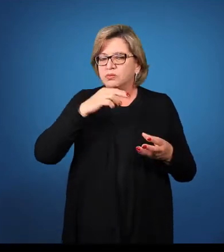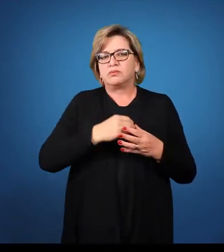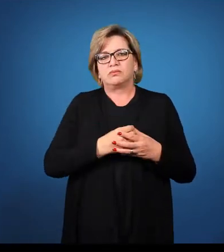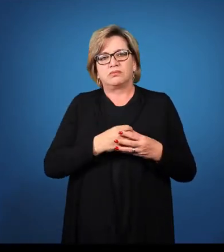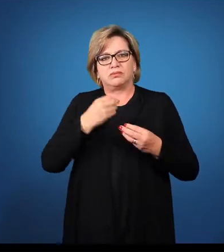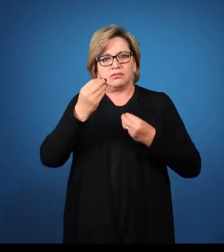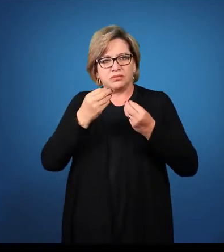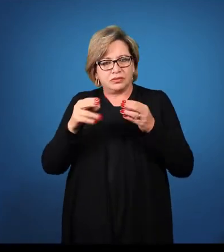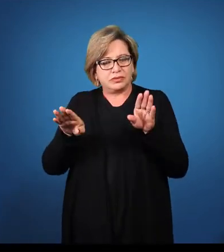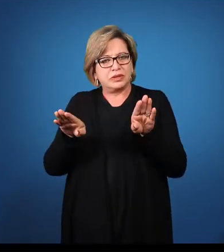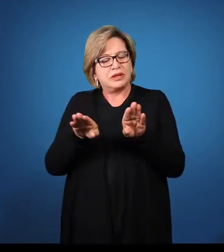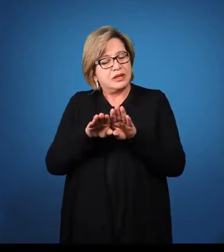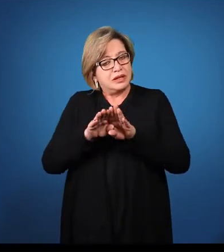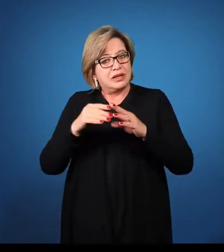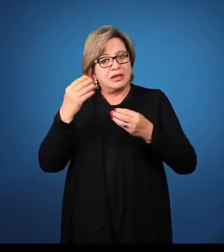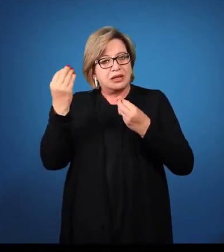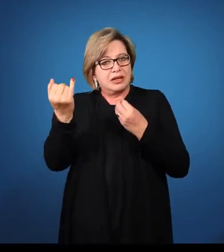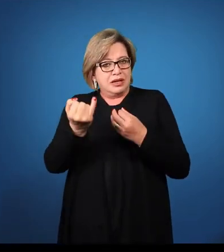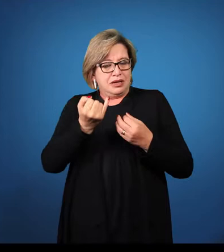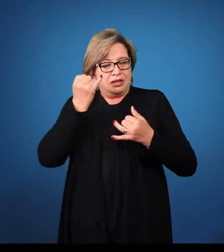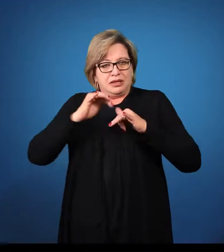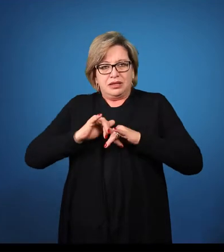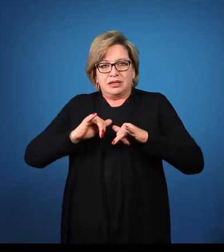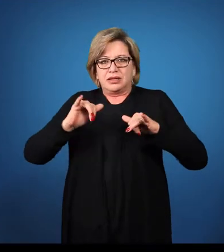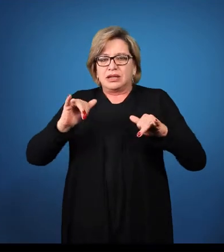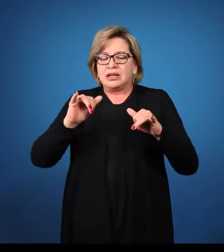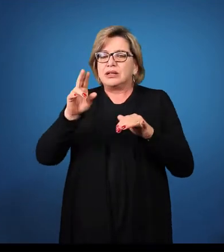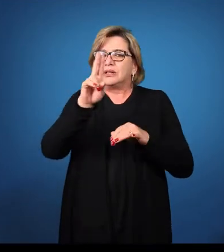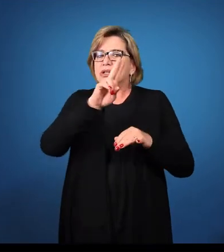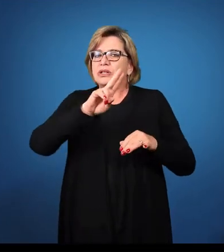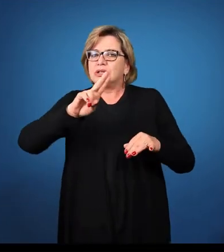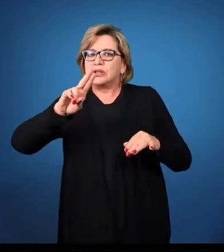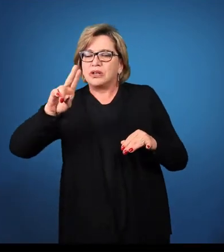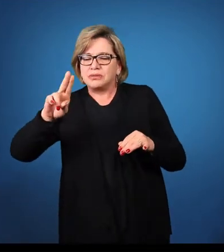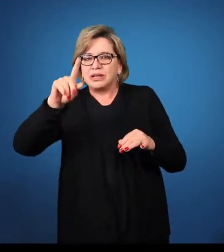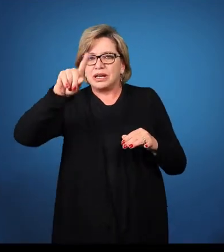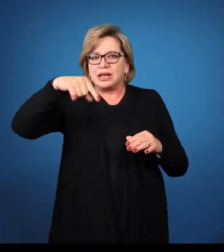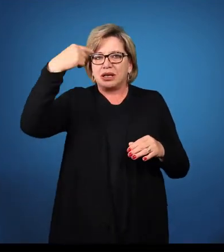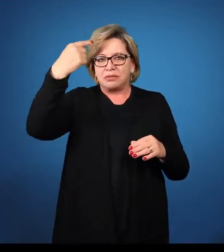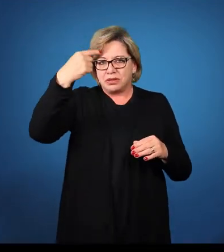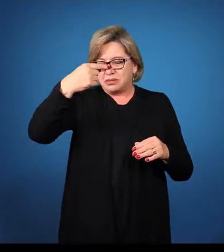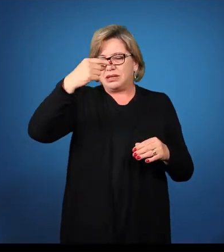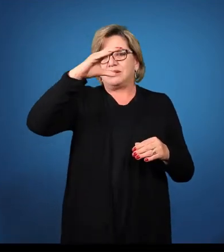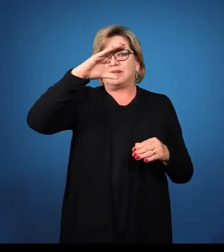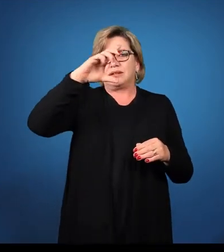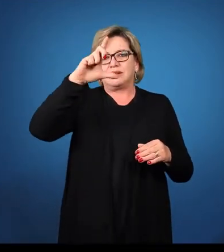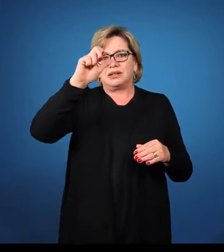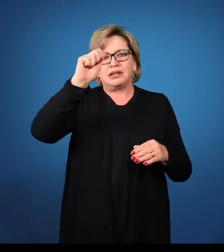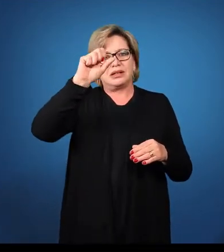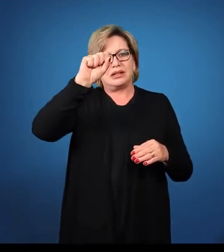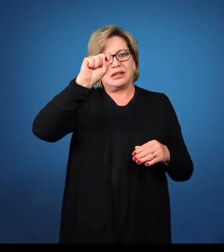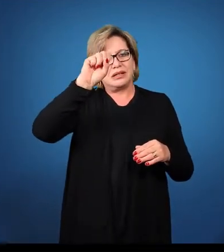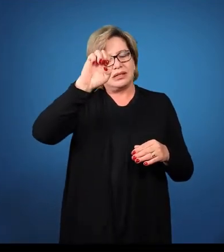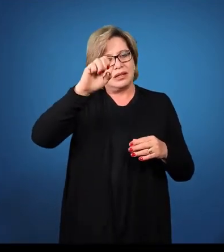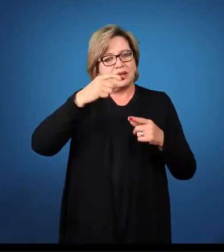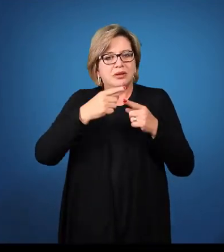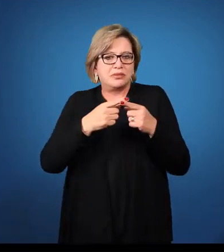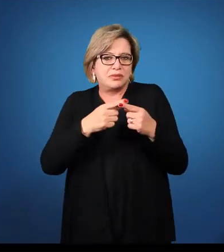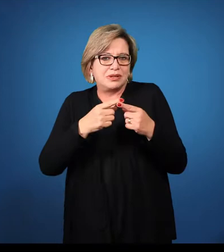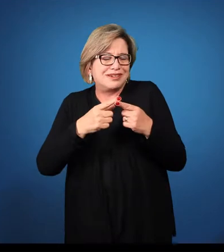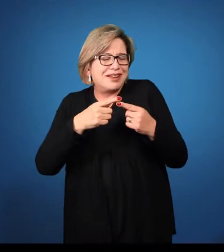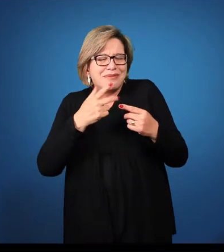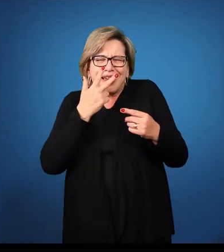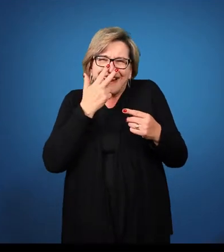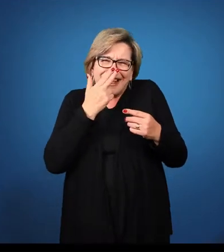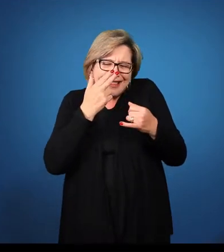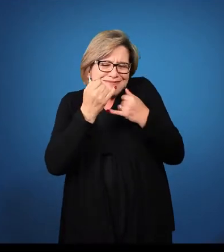Isto vale dizer que se chama adjetivo de primeira classe porque ele tem o direito, brinco